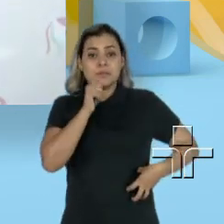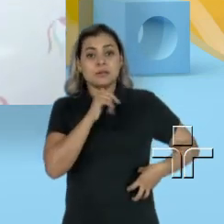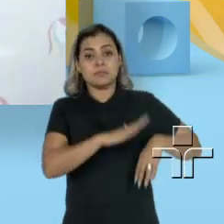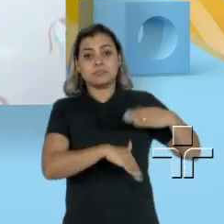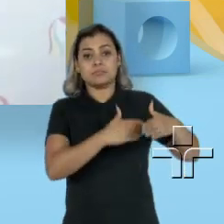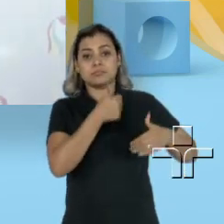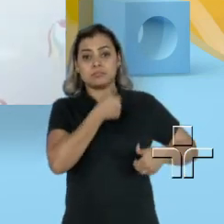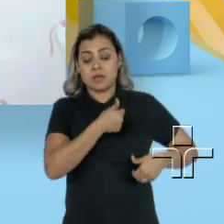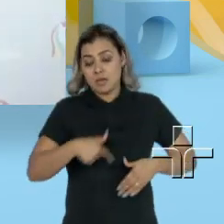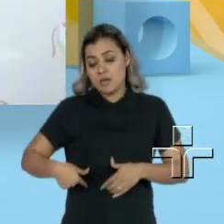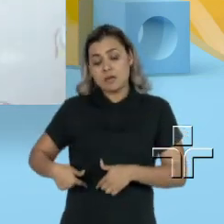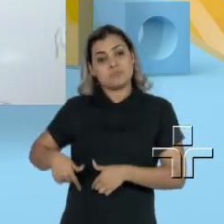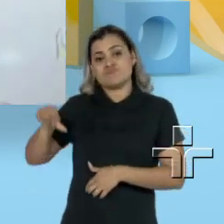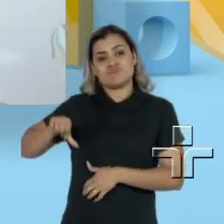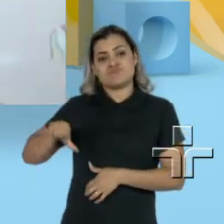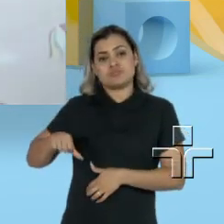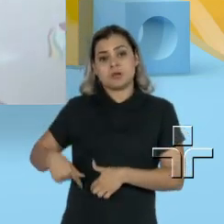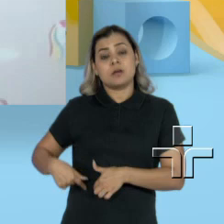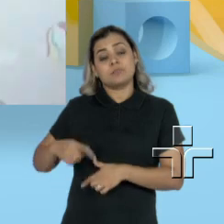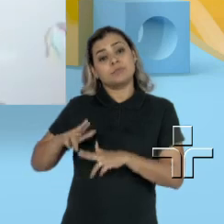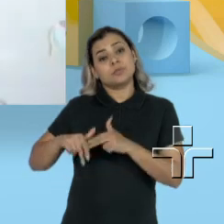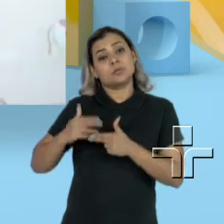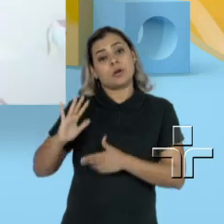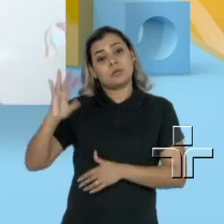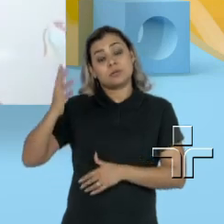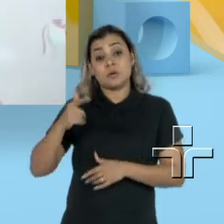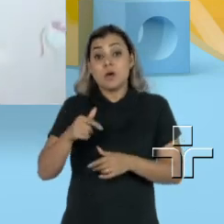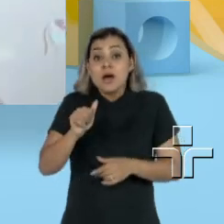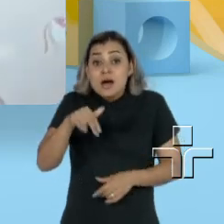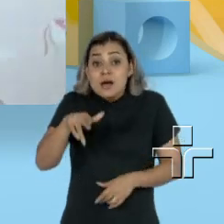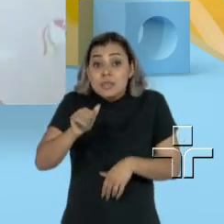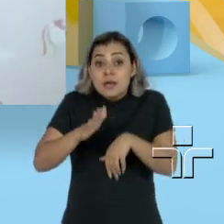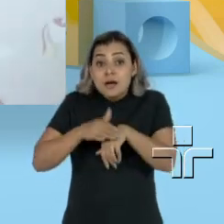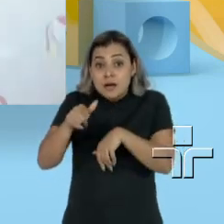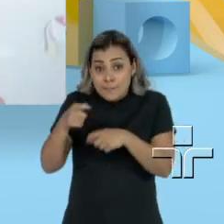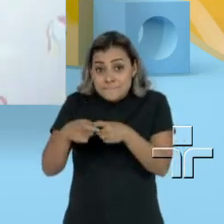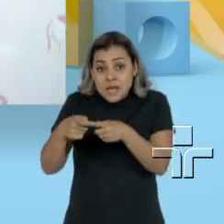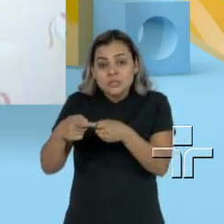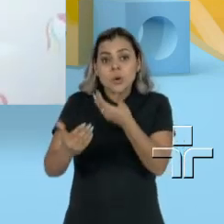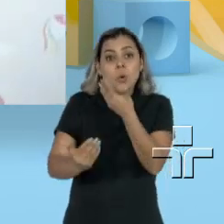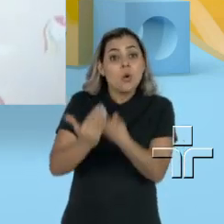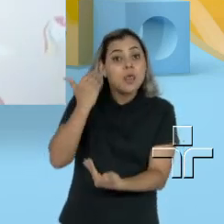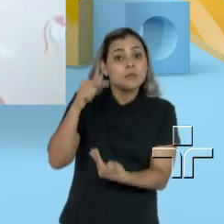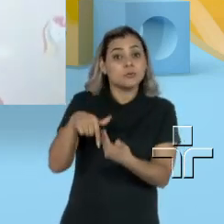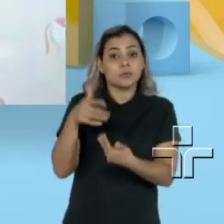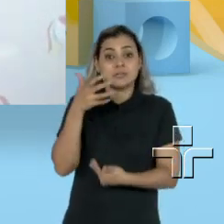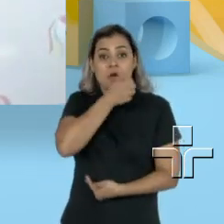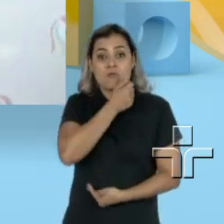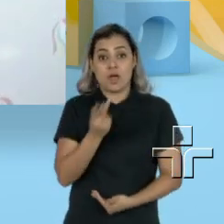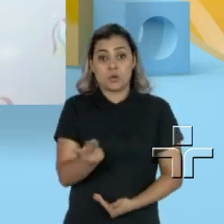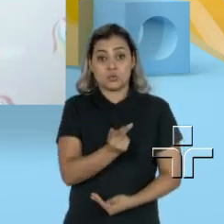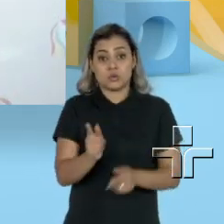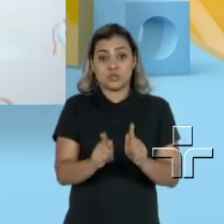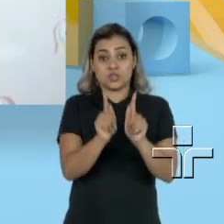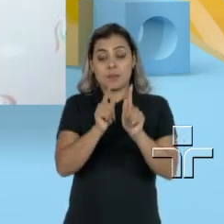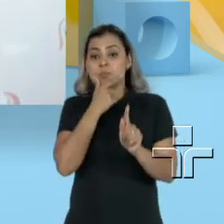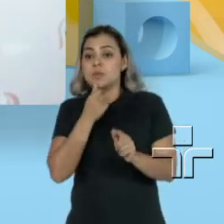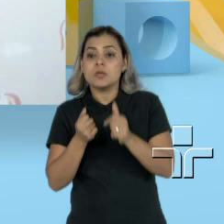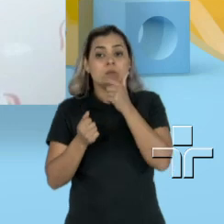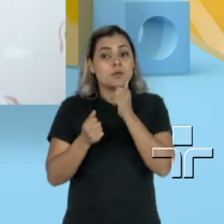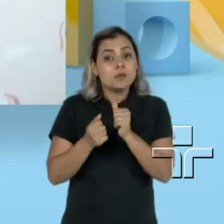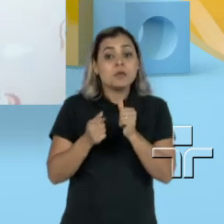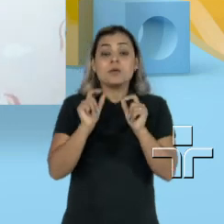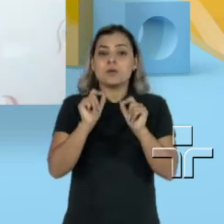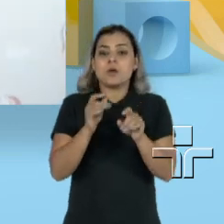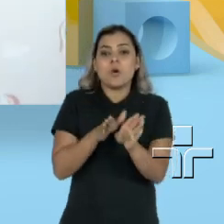independente de idade. E a doutora Ana Carolina, para salvar os dois, ela teve que